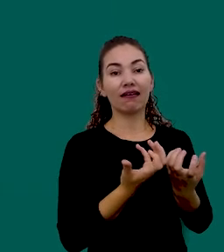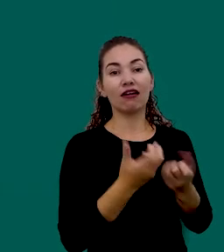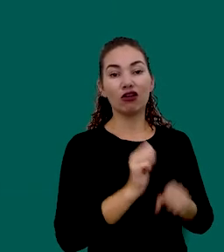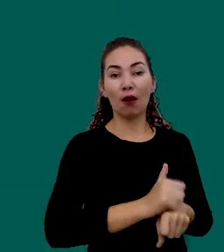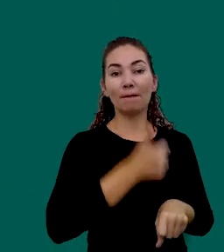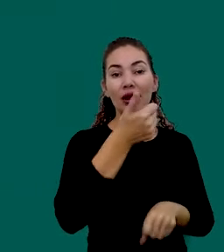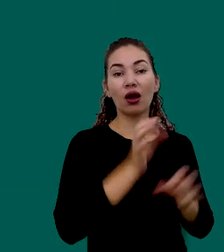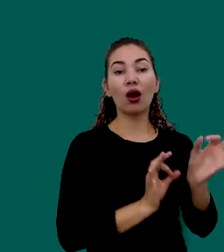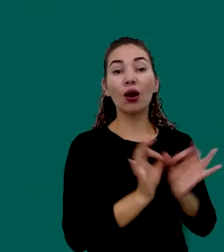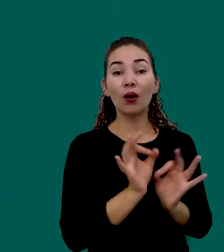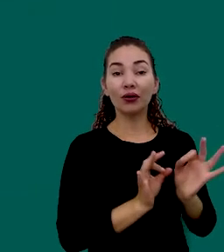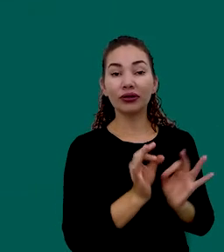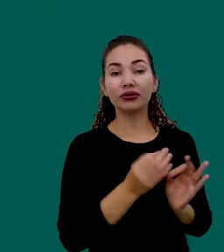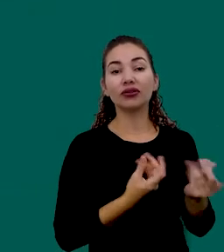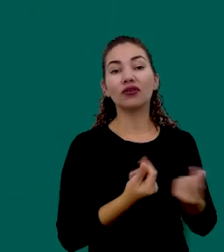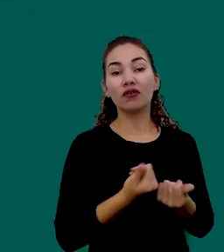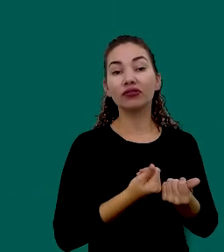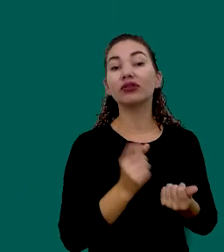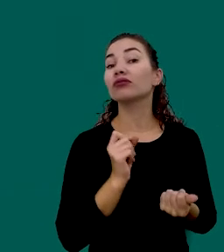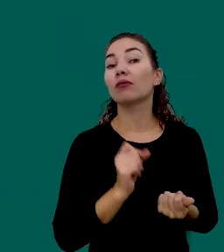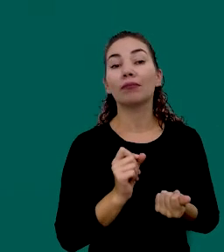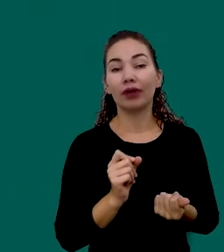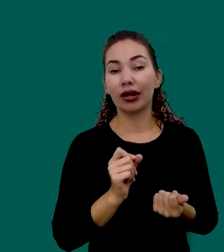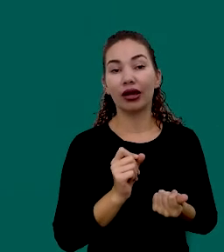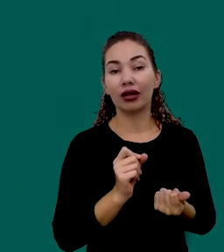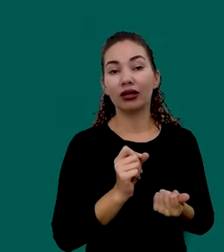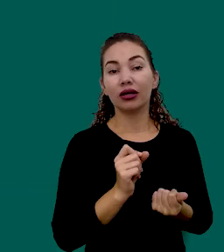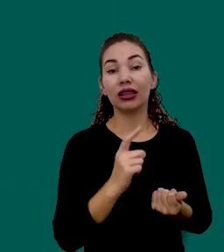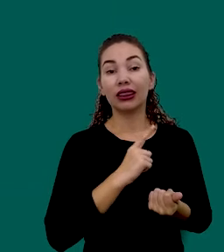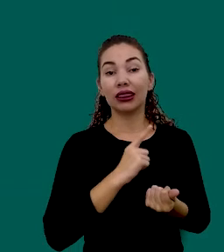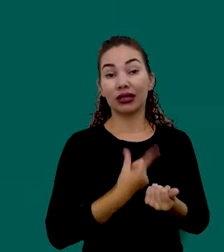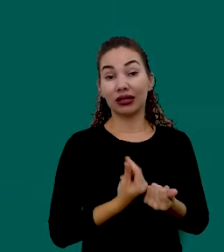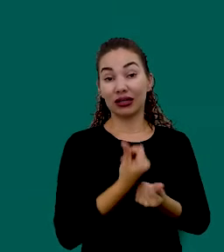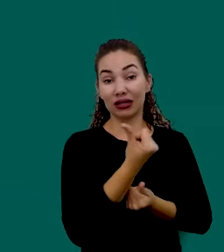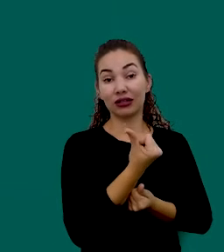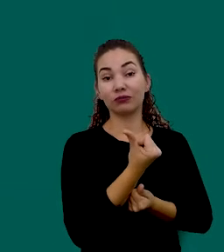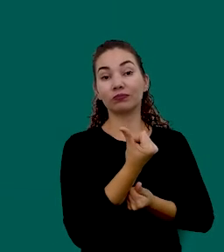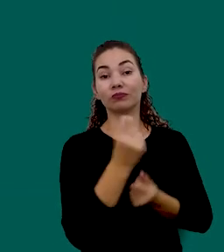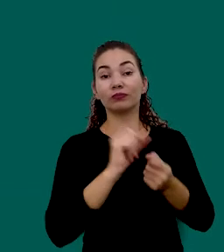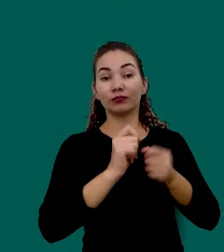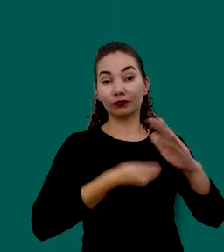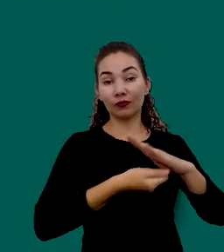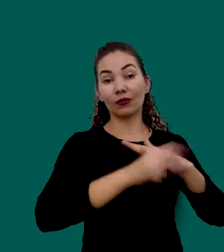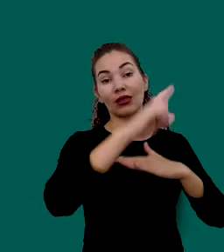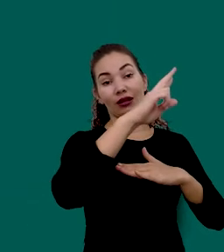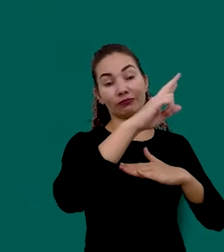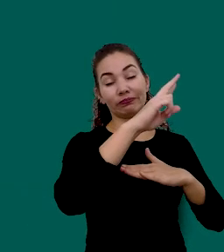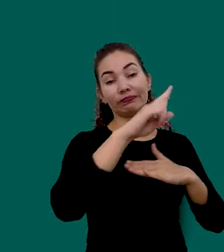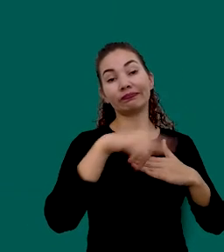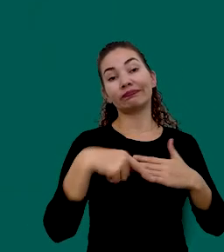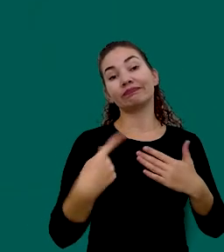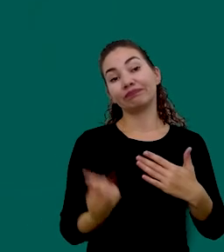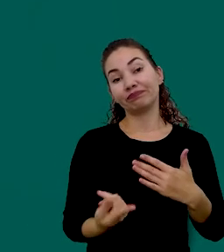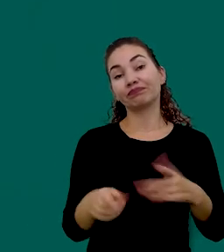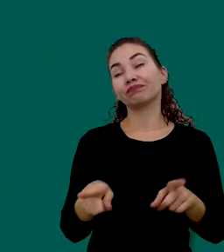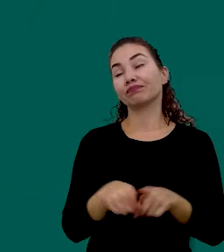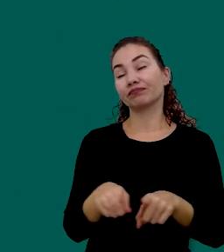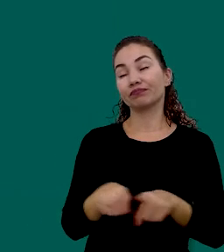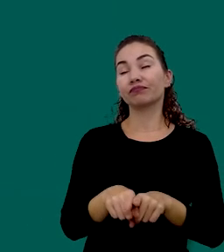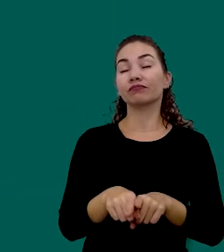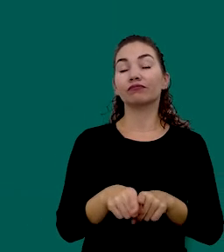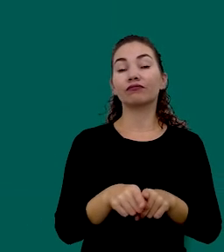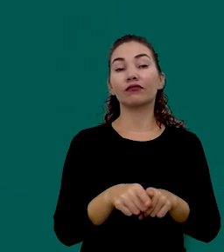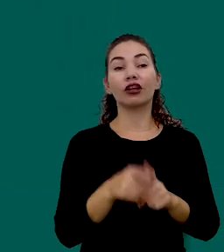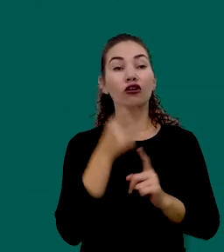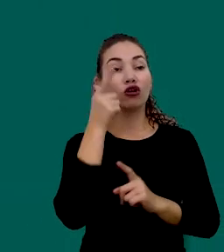melhor Organização Financeira Para Ter recursos Para realizar Investimentos Para De fato